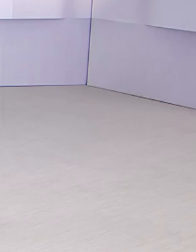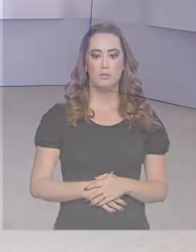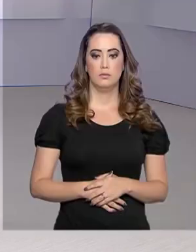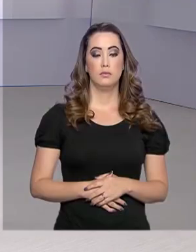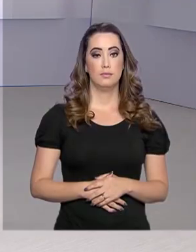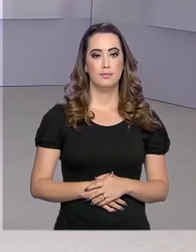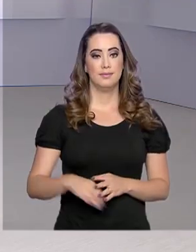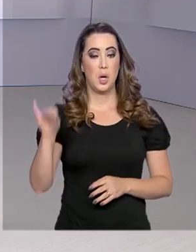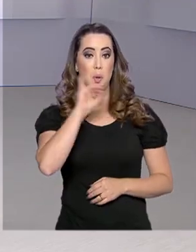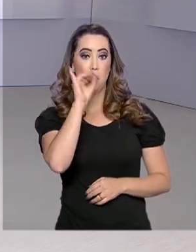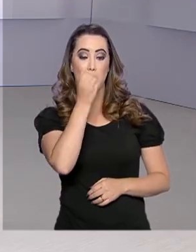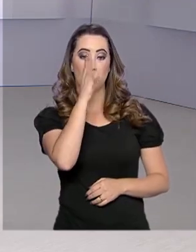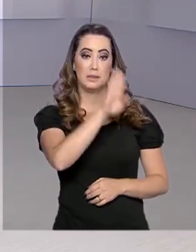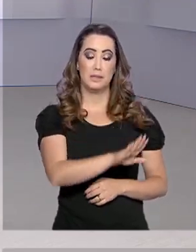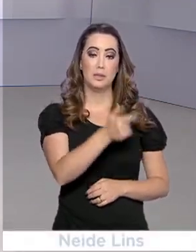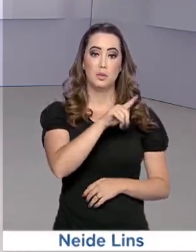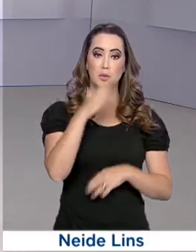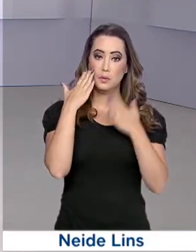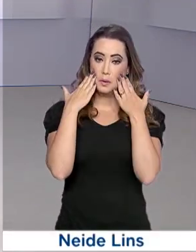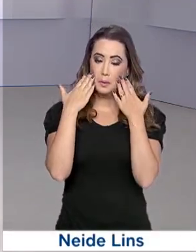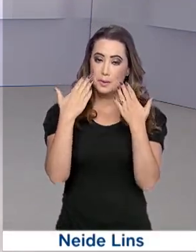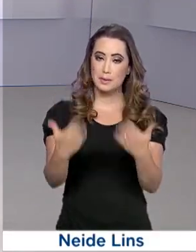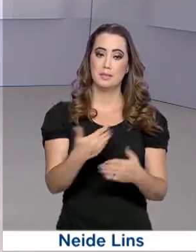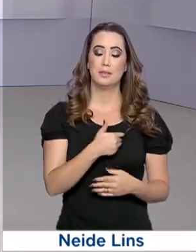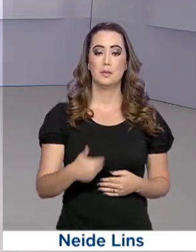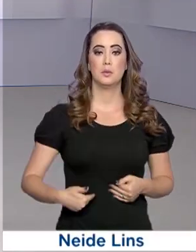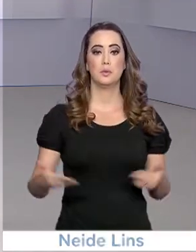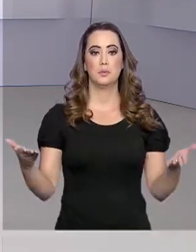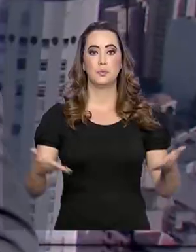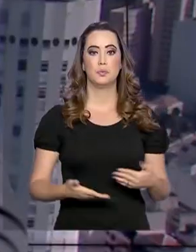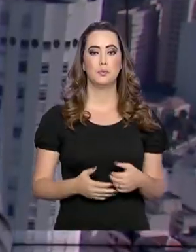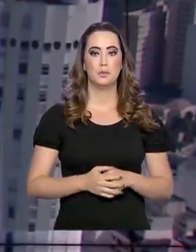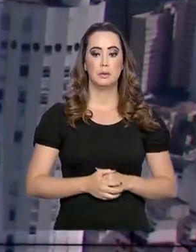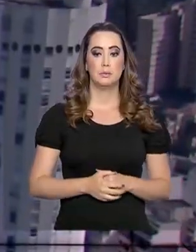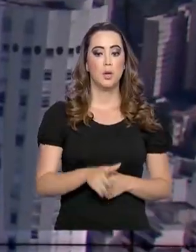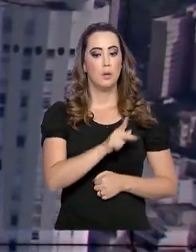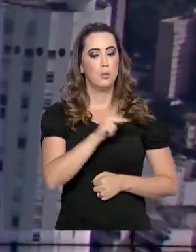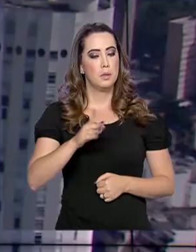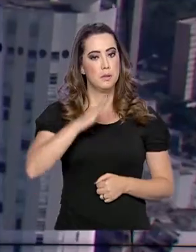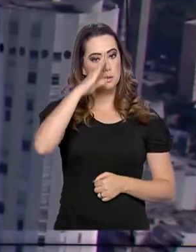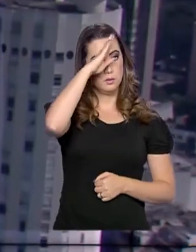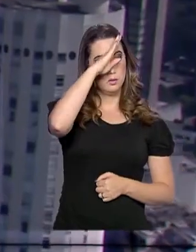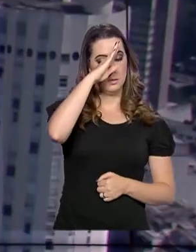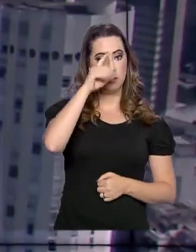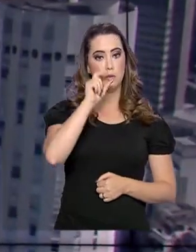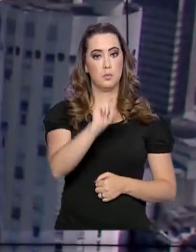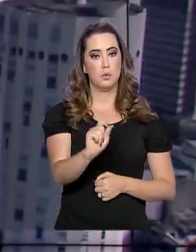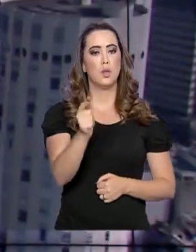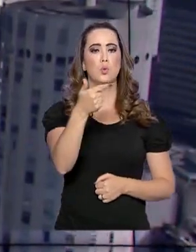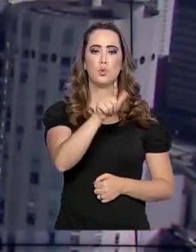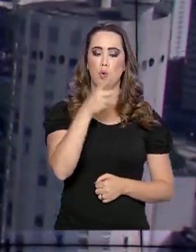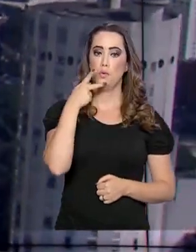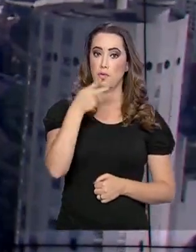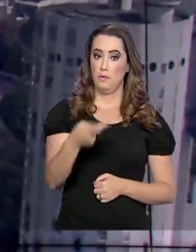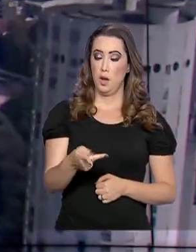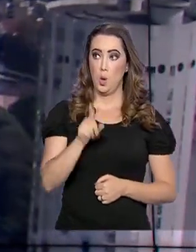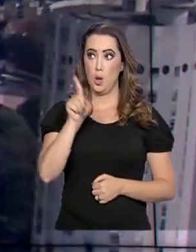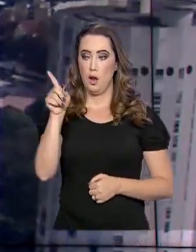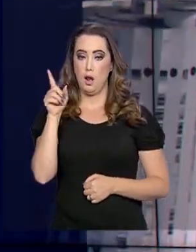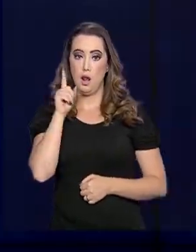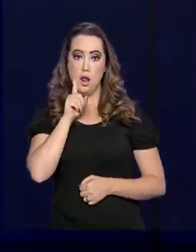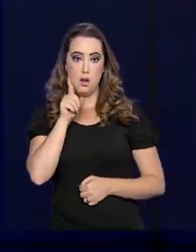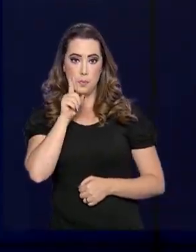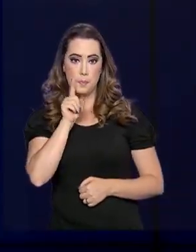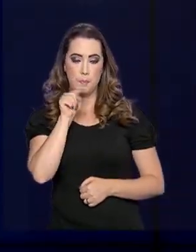Olá, boa tarde. Estamos de volta com mais uma edição do Governo Agora. O presidente Jair Bolsonaro voltou a falar hoje nos Estados